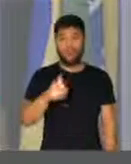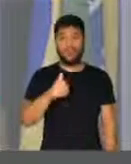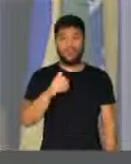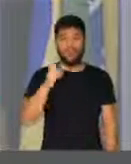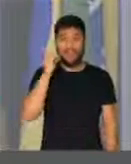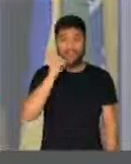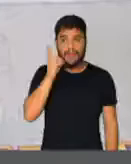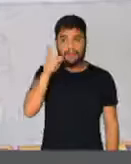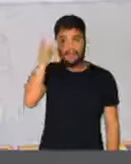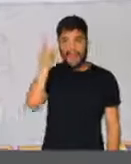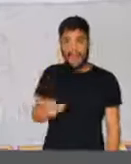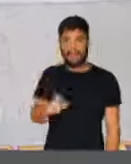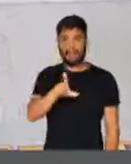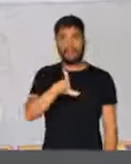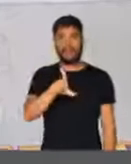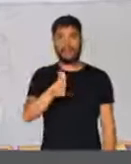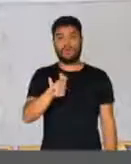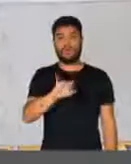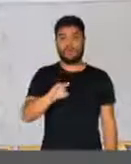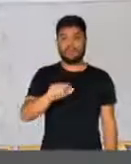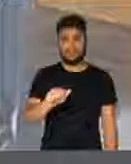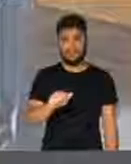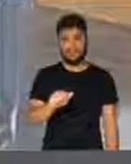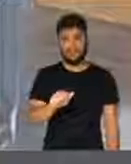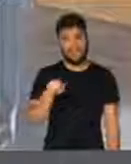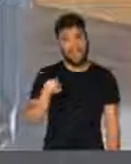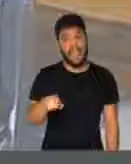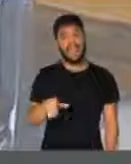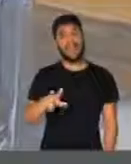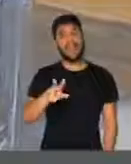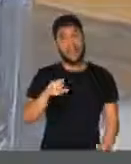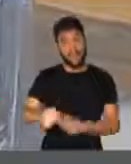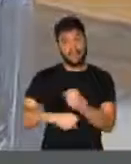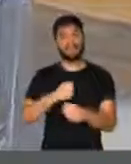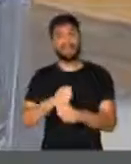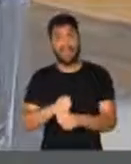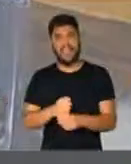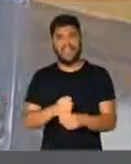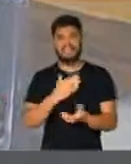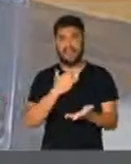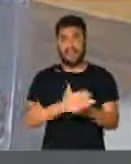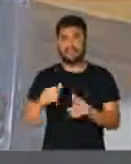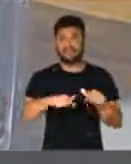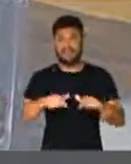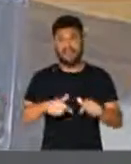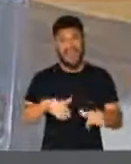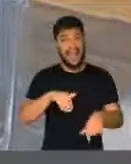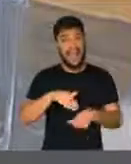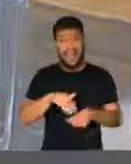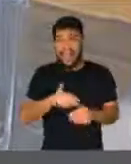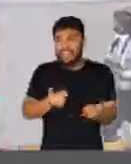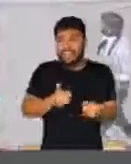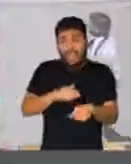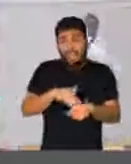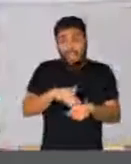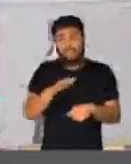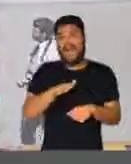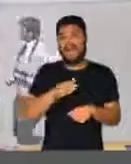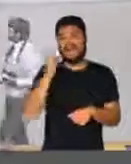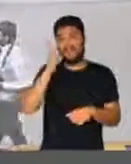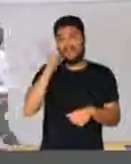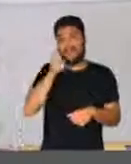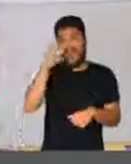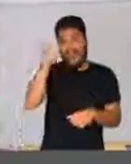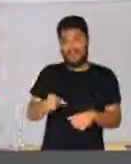a Luísa, ela que foi e será no próximo mandato a mais jovem deputada do Brasil.